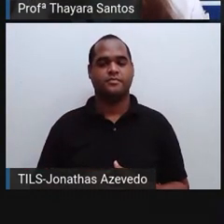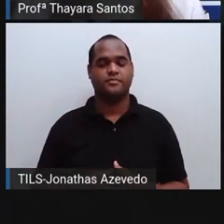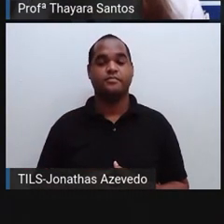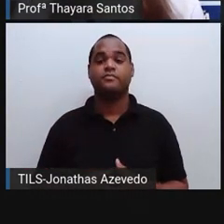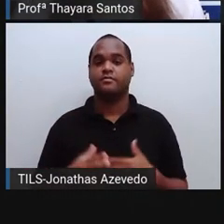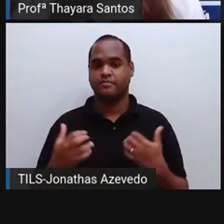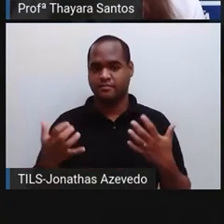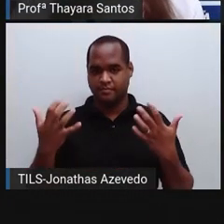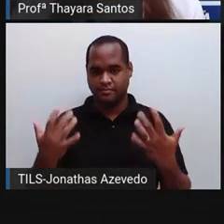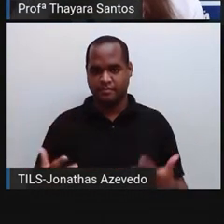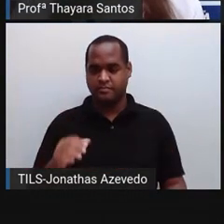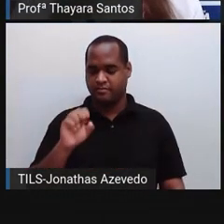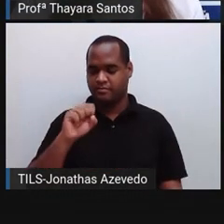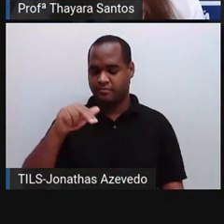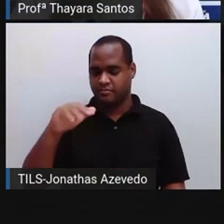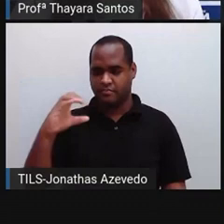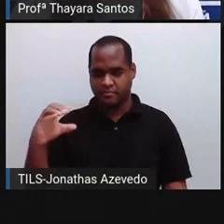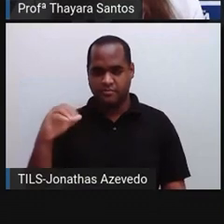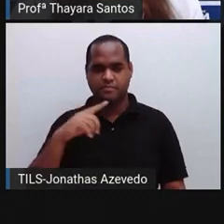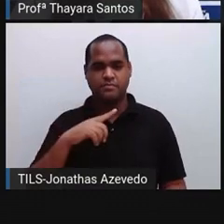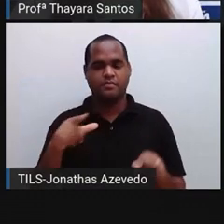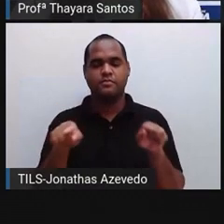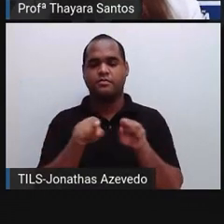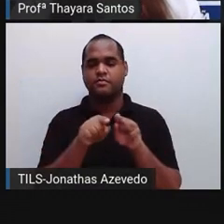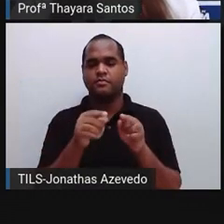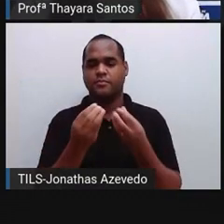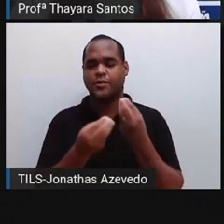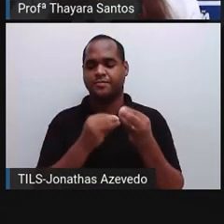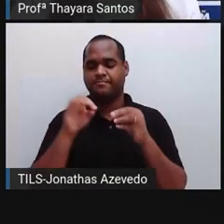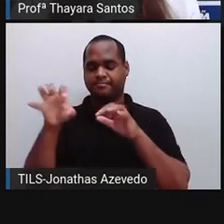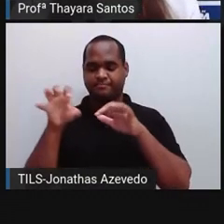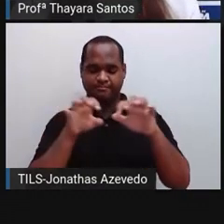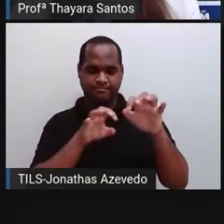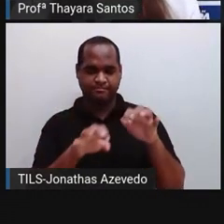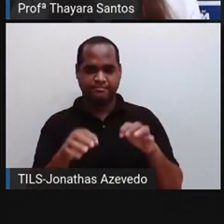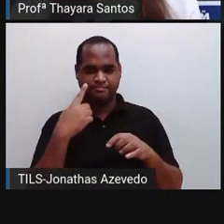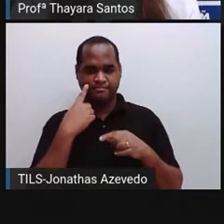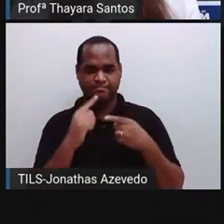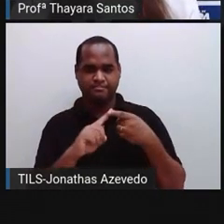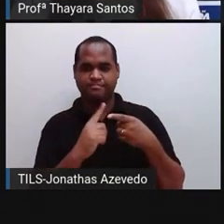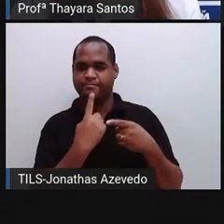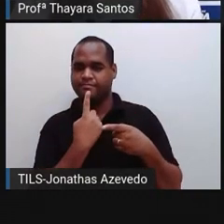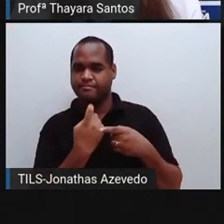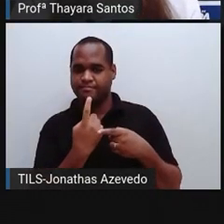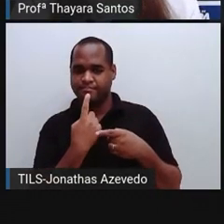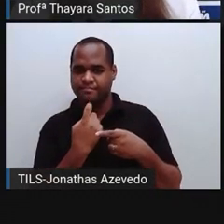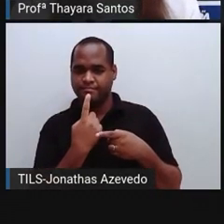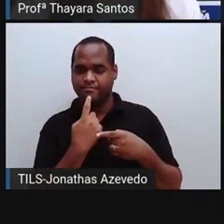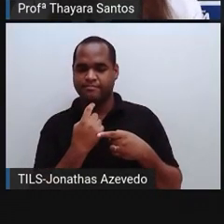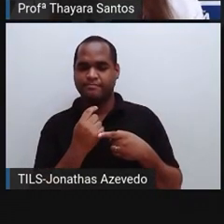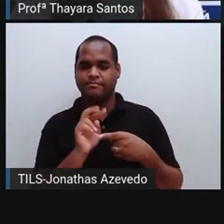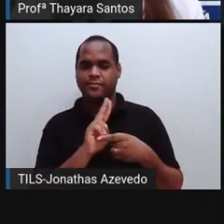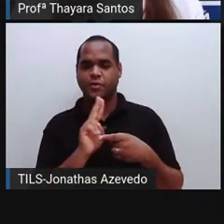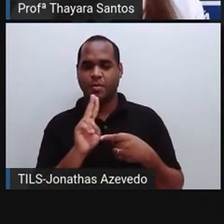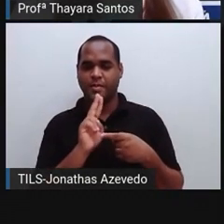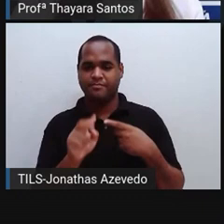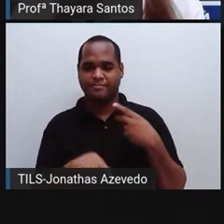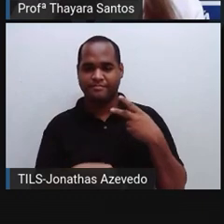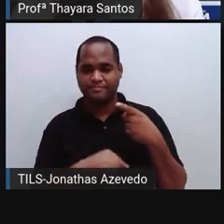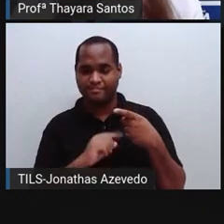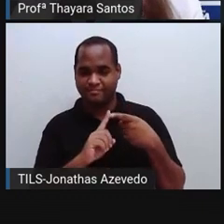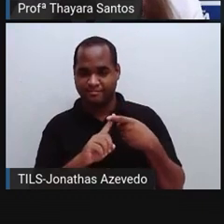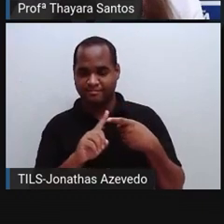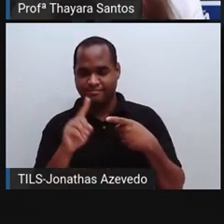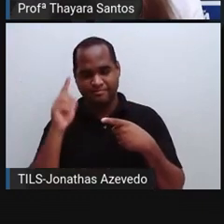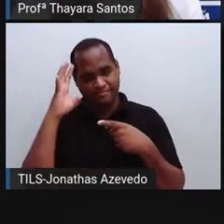Então, sistema nervoso central, ele está dividido desse jeito. Então, aqui em vermelho é a região que a gente chama de telencefalo, que uma